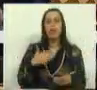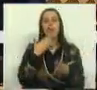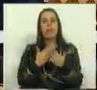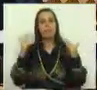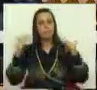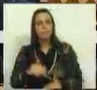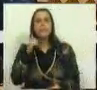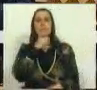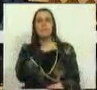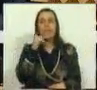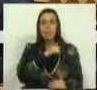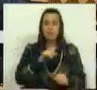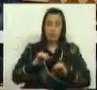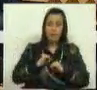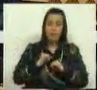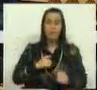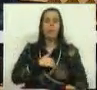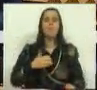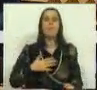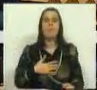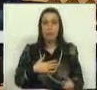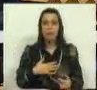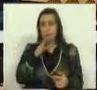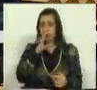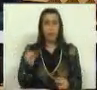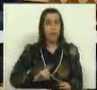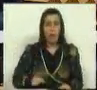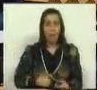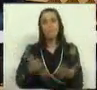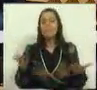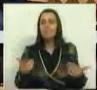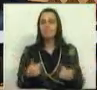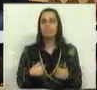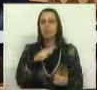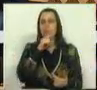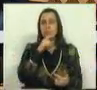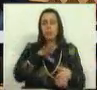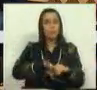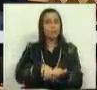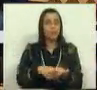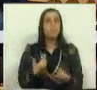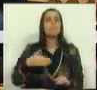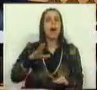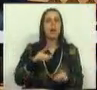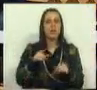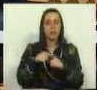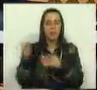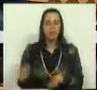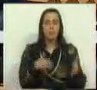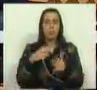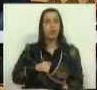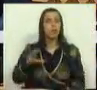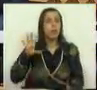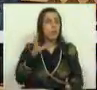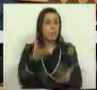aliviar os sacrifícios das nossas empresas. Caso contrário, nós podemos destruir ainda mais o aparelho produtivo no